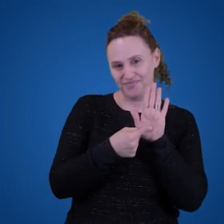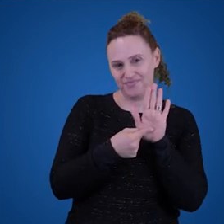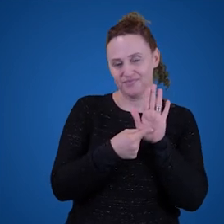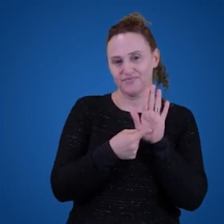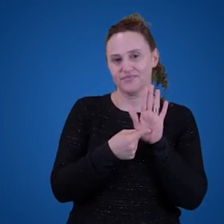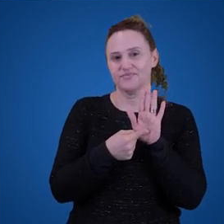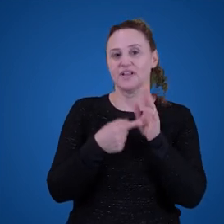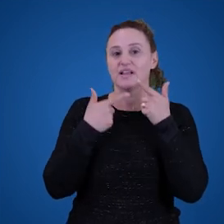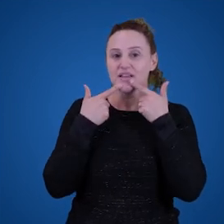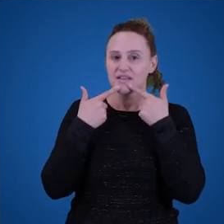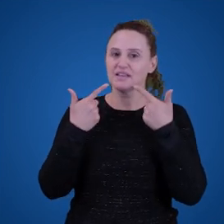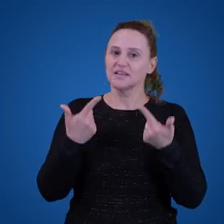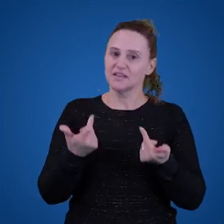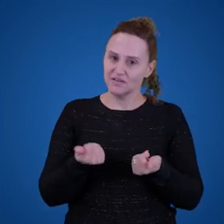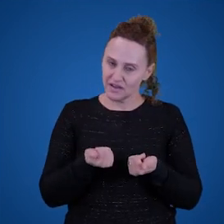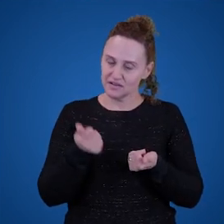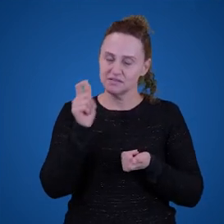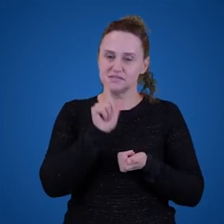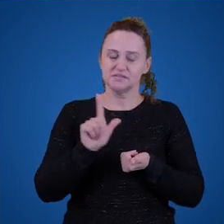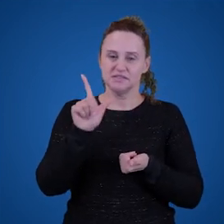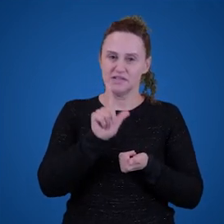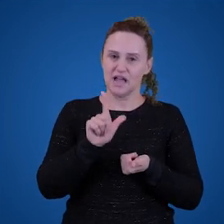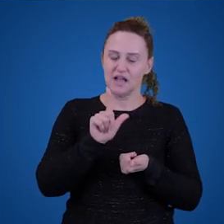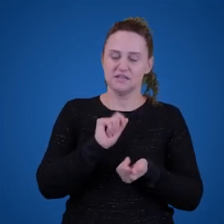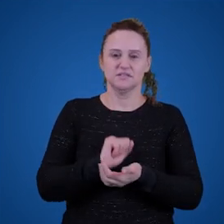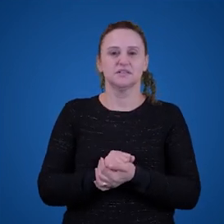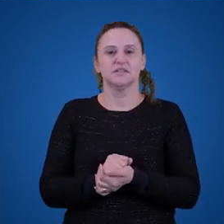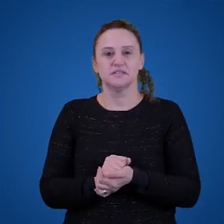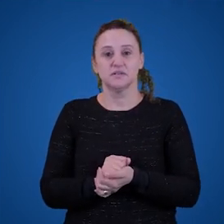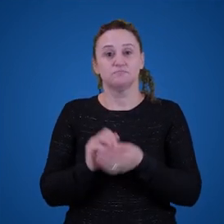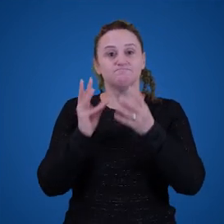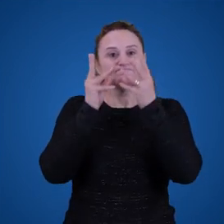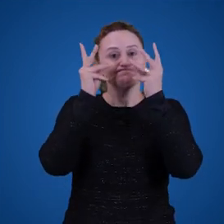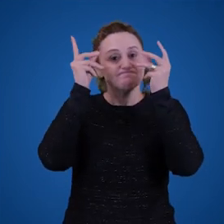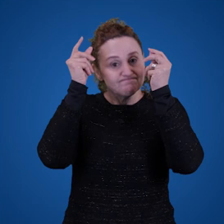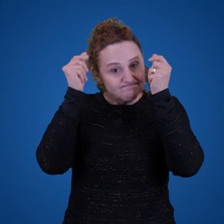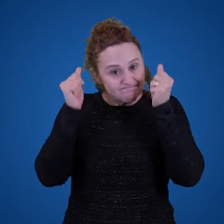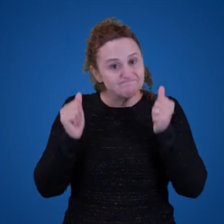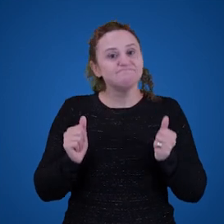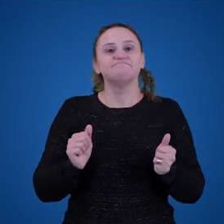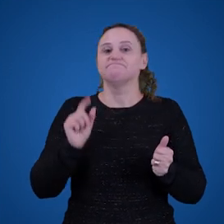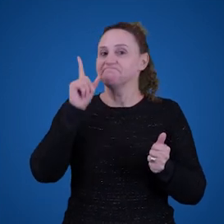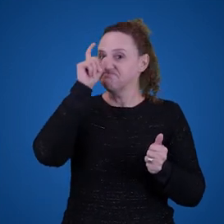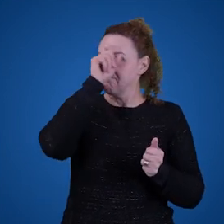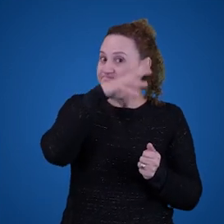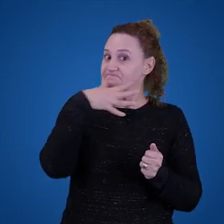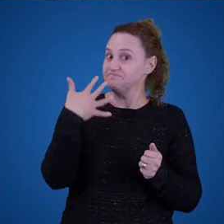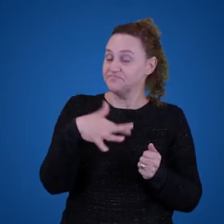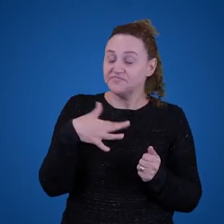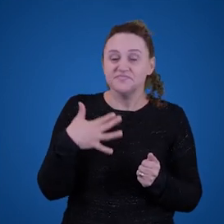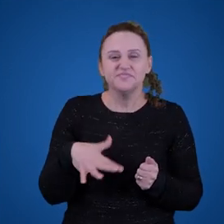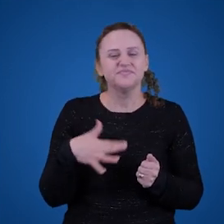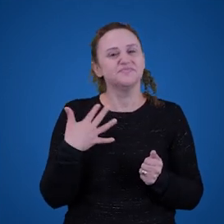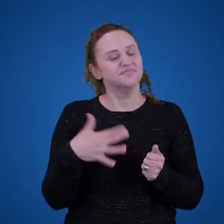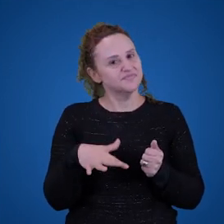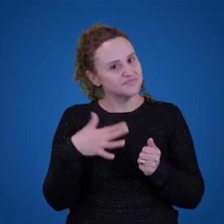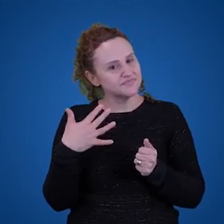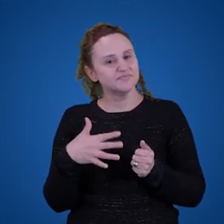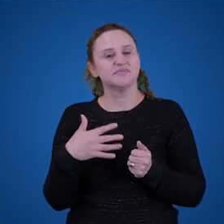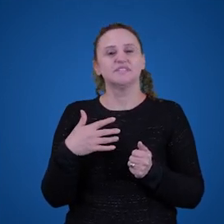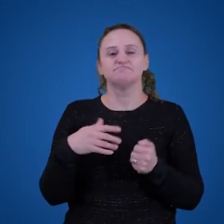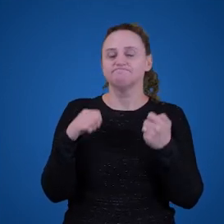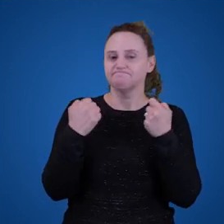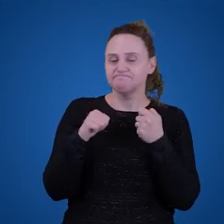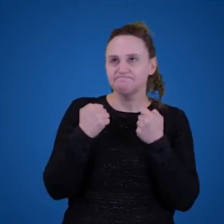são livros de autoajuda, elas são coisas extremamente complexas e nós nos debruçamos para entender a intenção de um